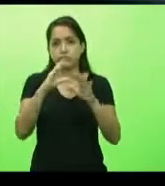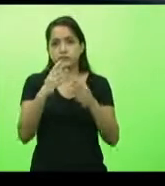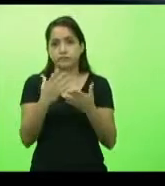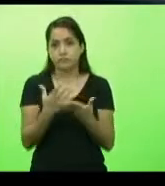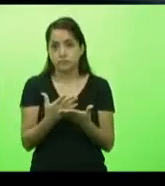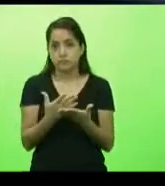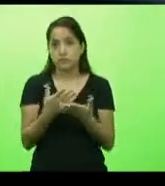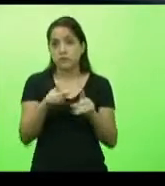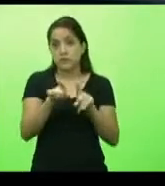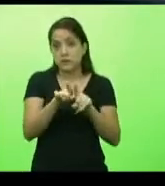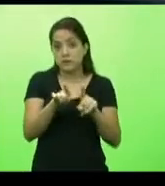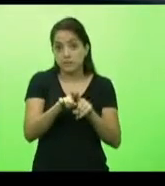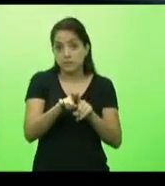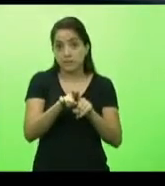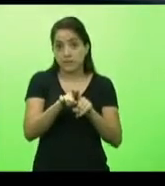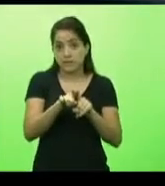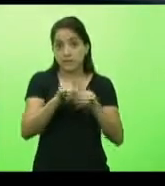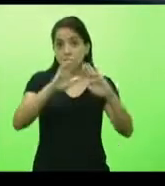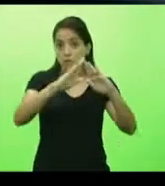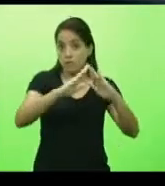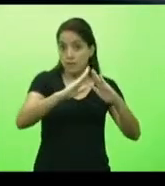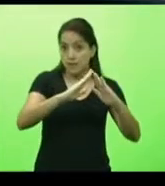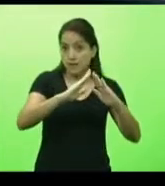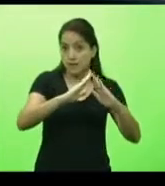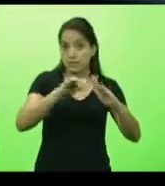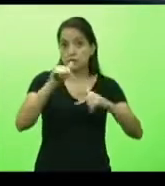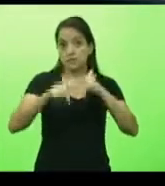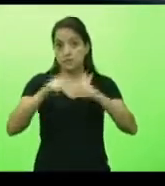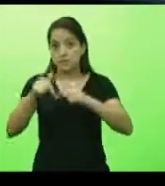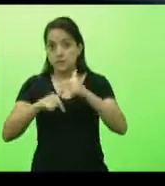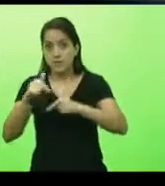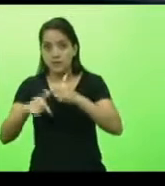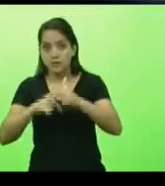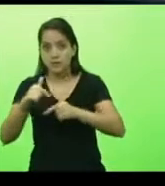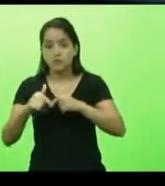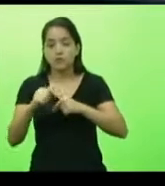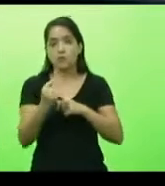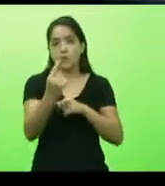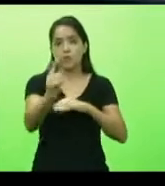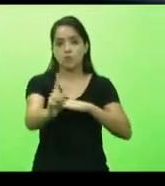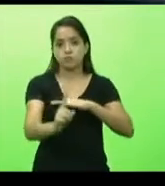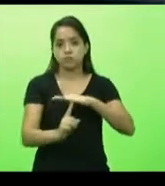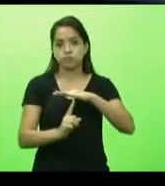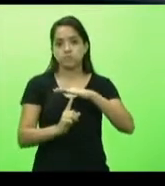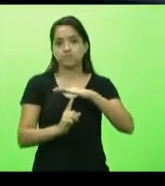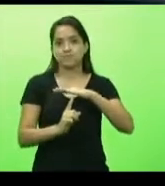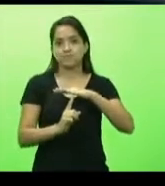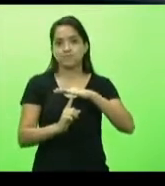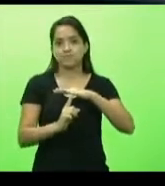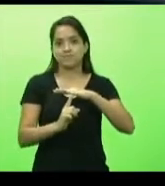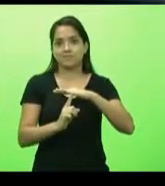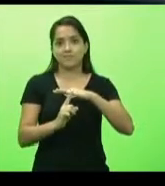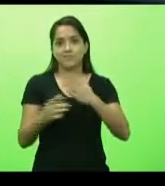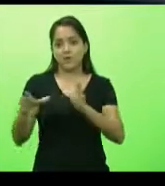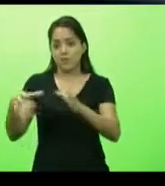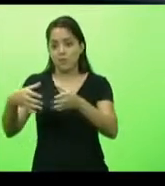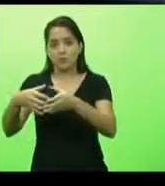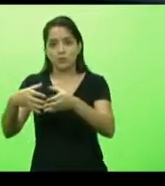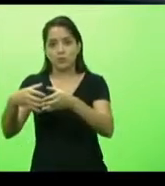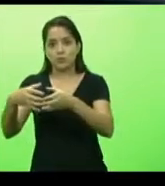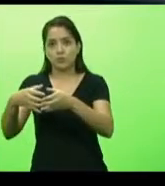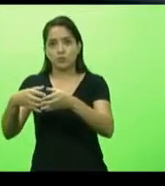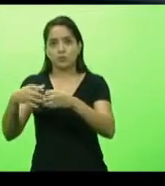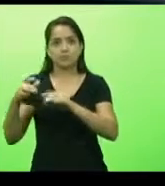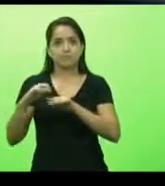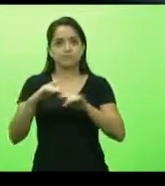farmácia, numa casa, os trabalhadores atendem uma pessoa por vez e não uma turma de dezenas de